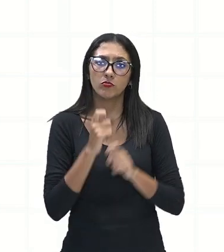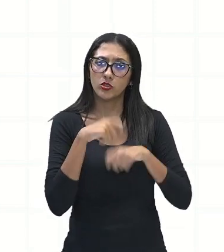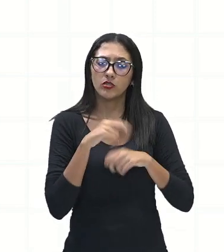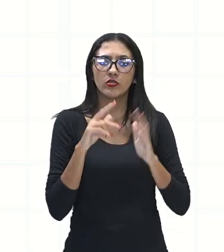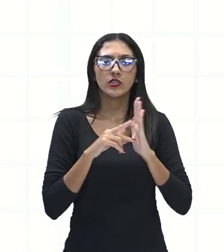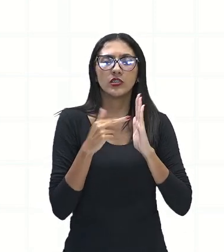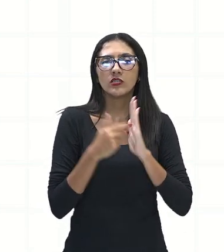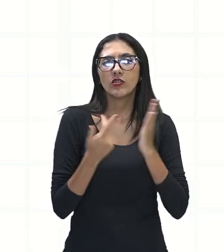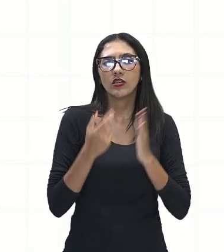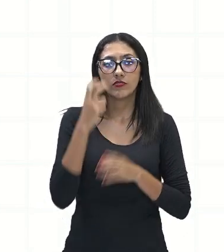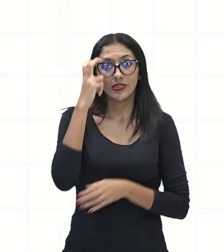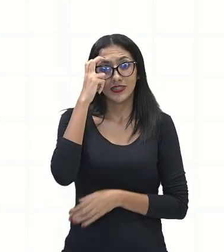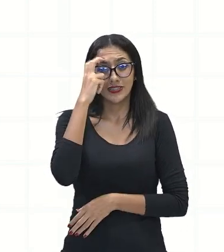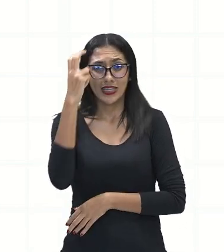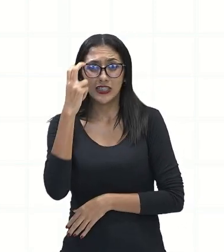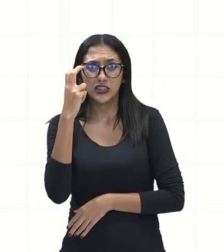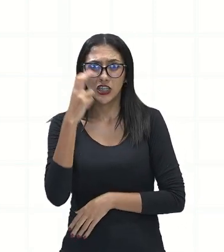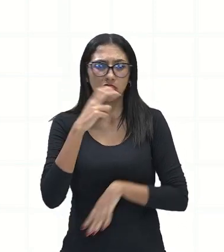cálculos,